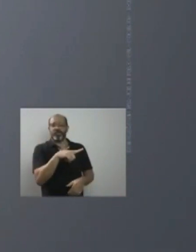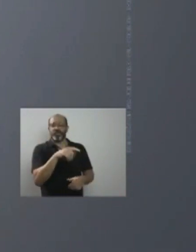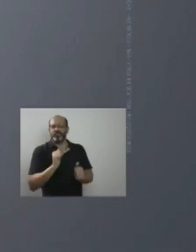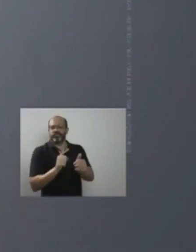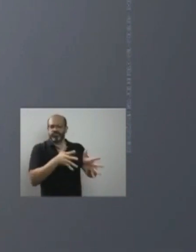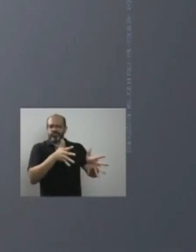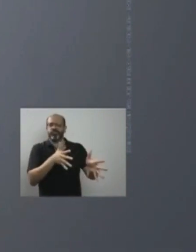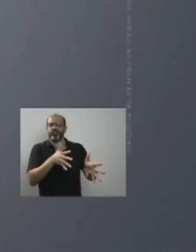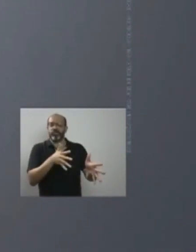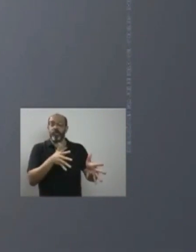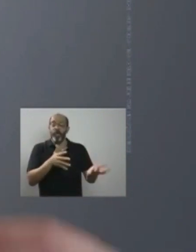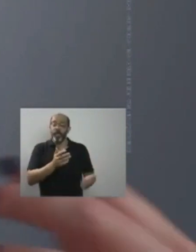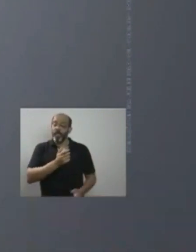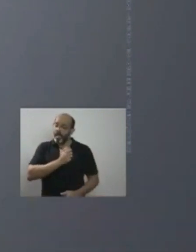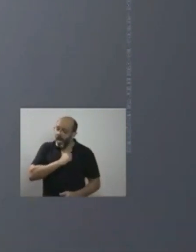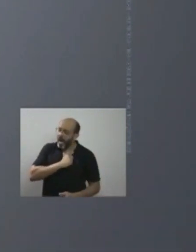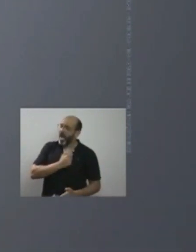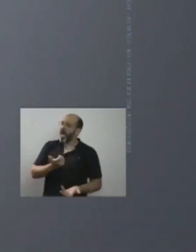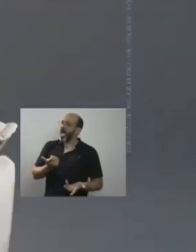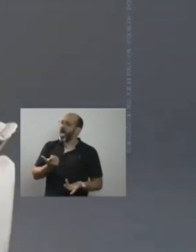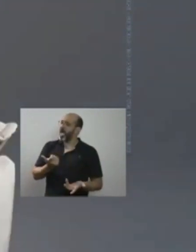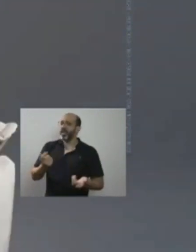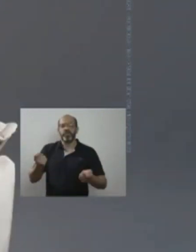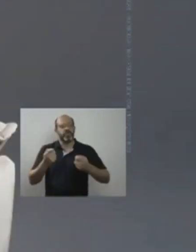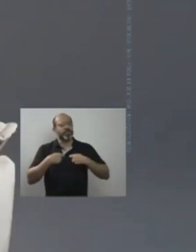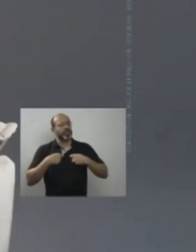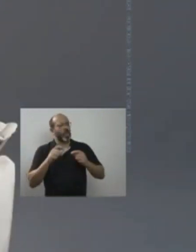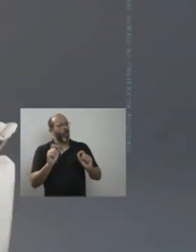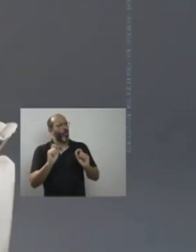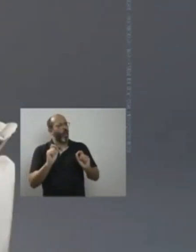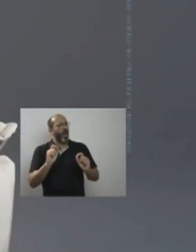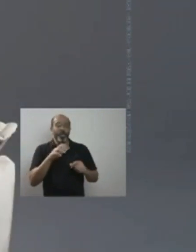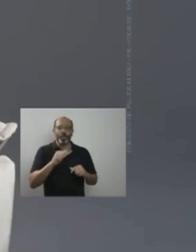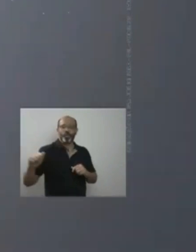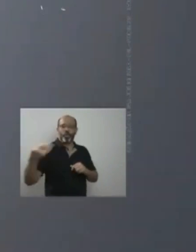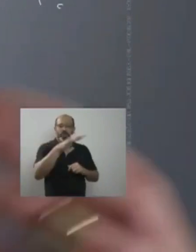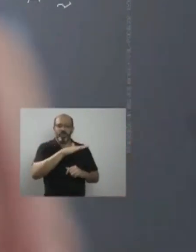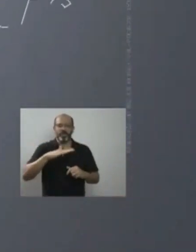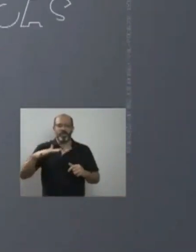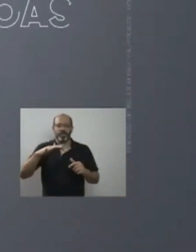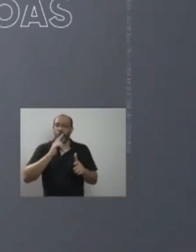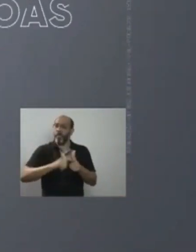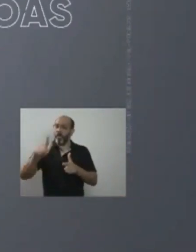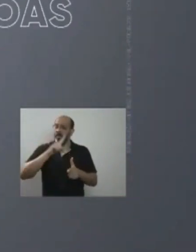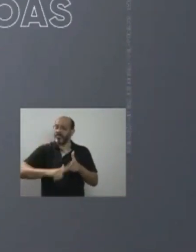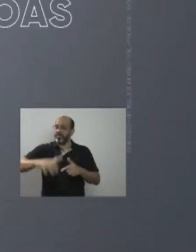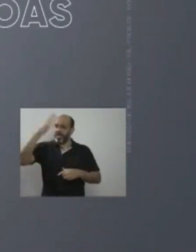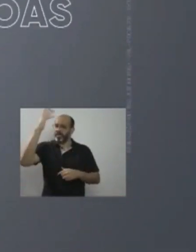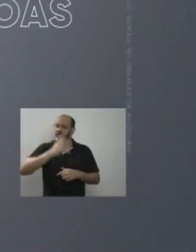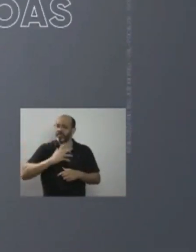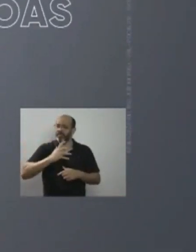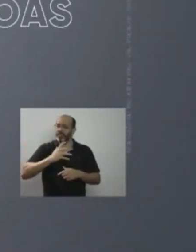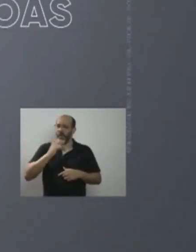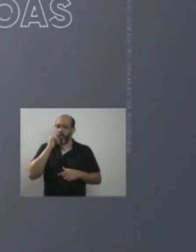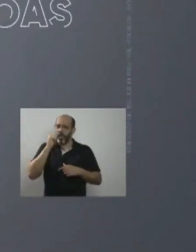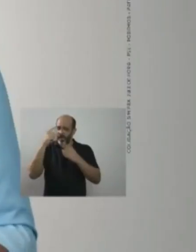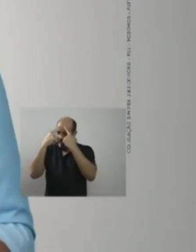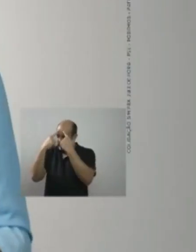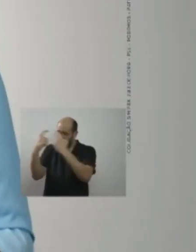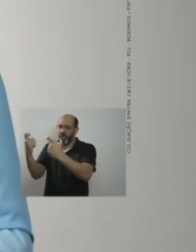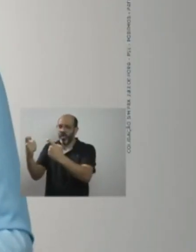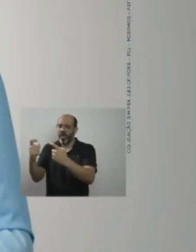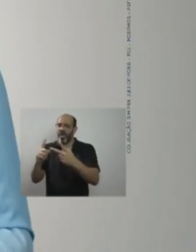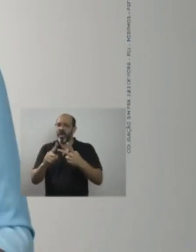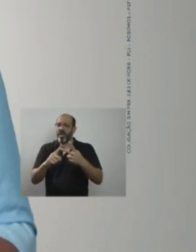experimentar se com esse novo passo eu vou poder ajudar ainda mais as pessoas? Quem sabe?